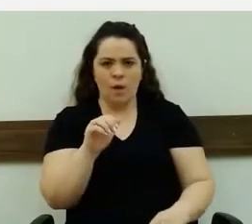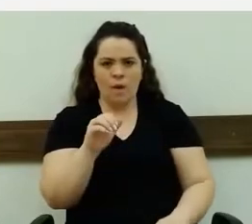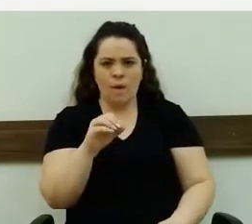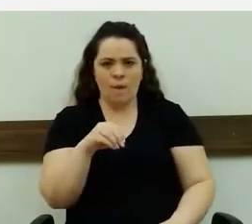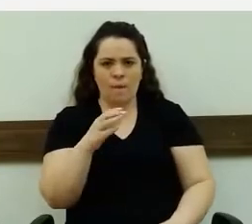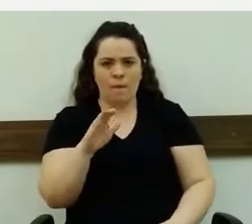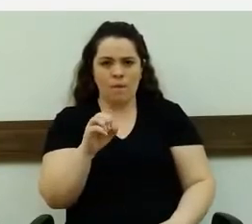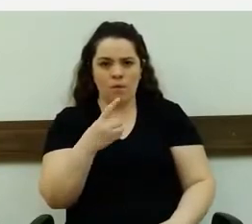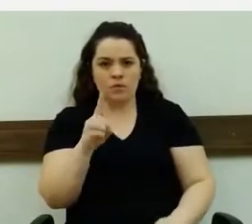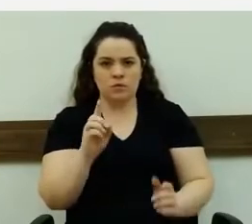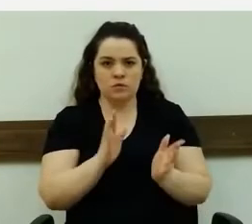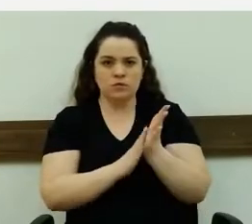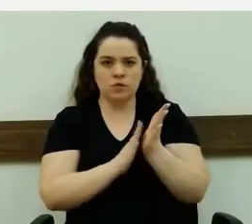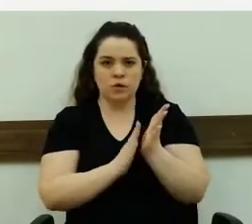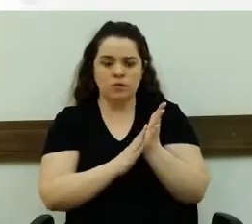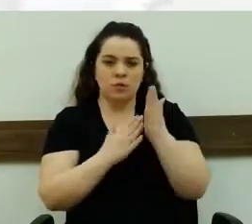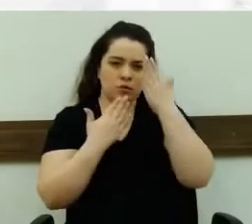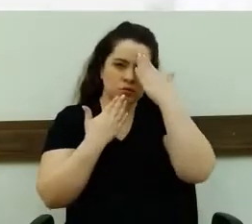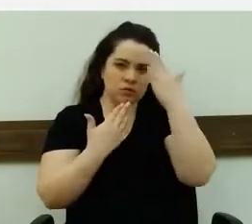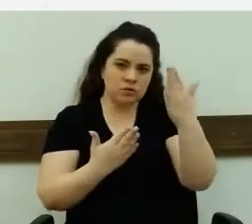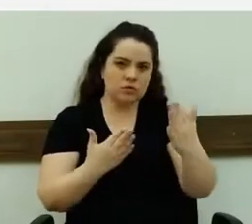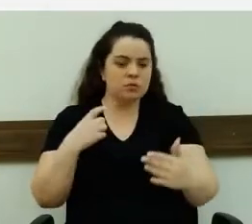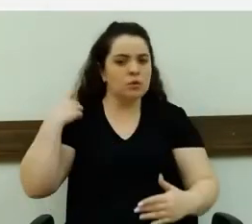agradecimentos ao deputado Usenbach.